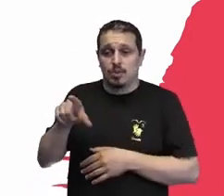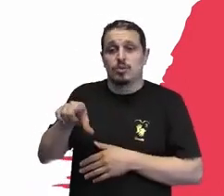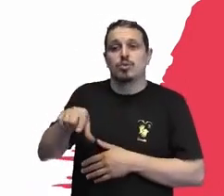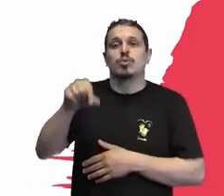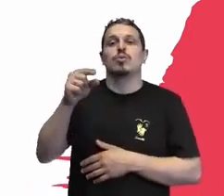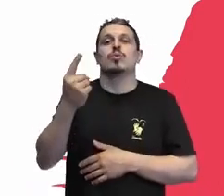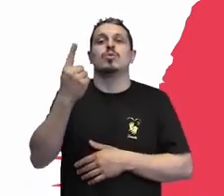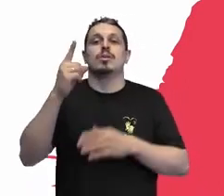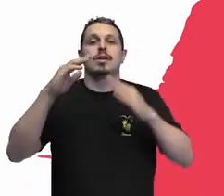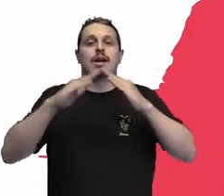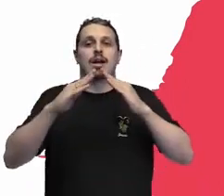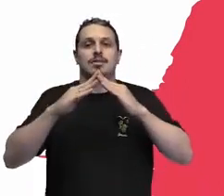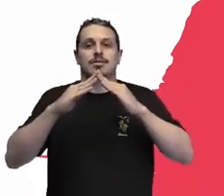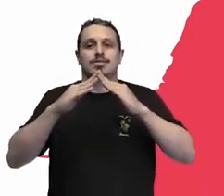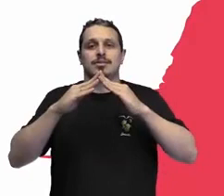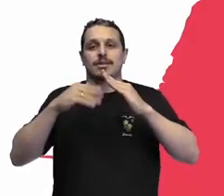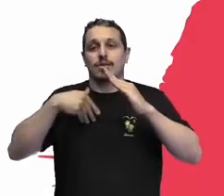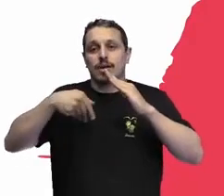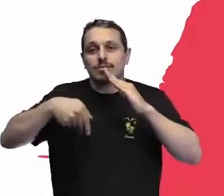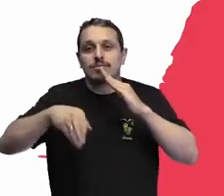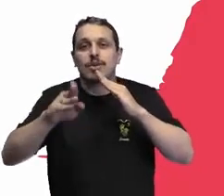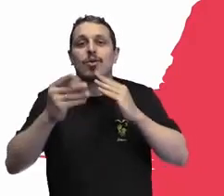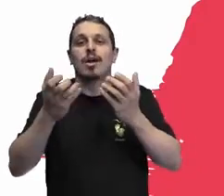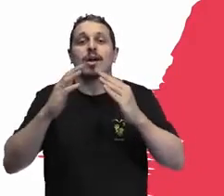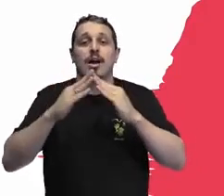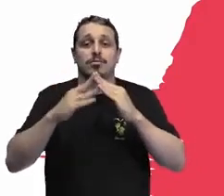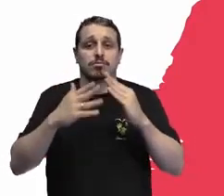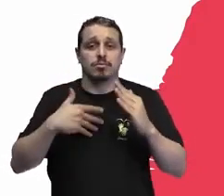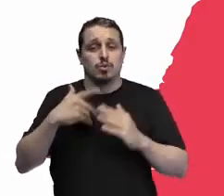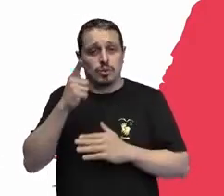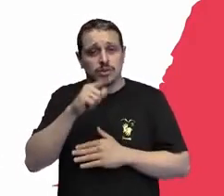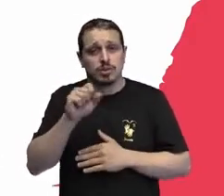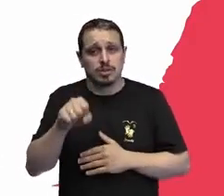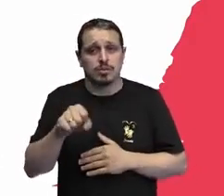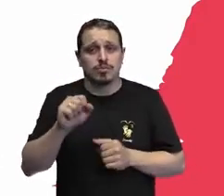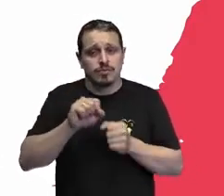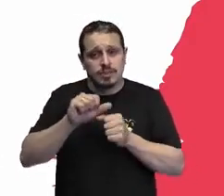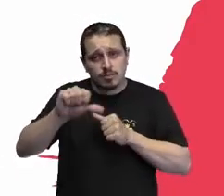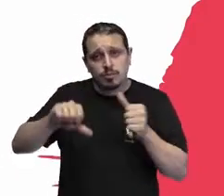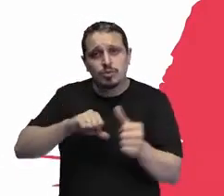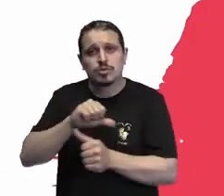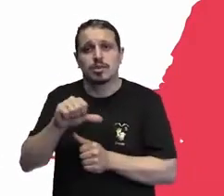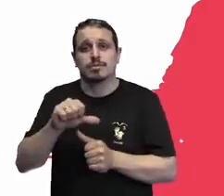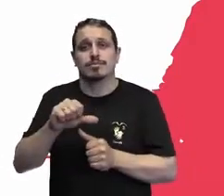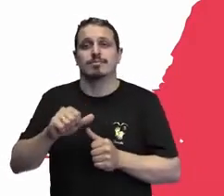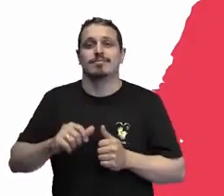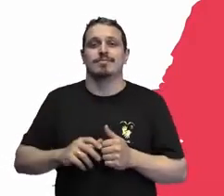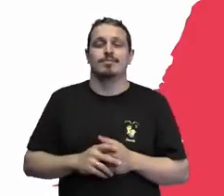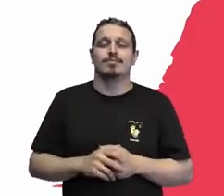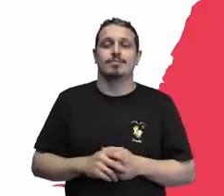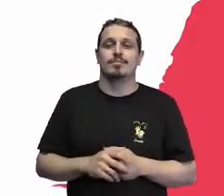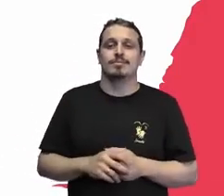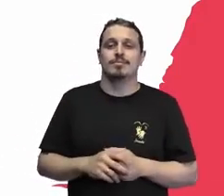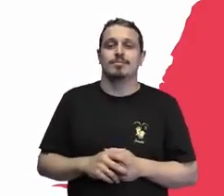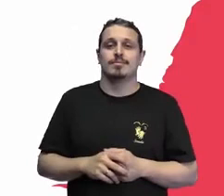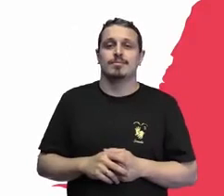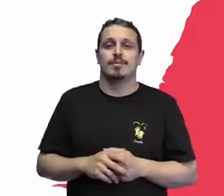lá, vou encarar, e já vai passar para a mudança. O ponto de partida é o e-mail,